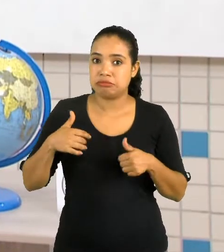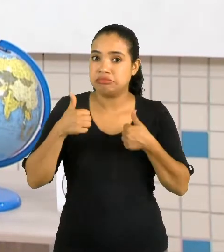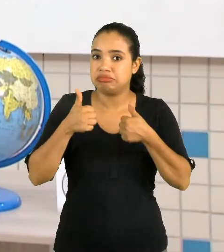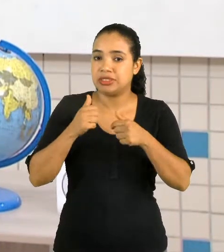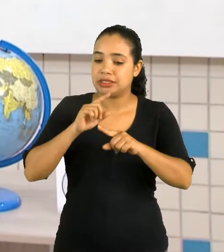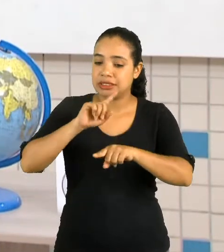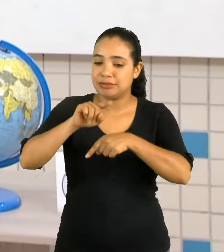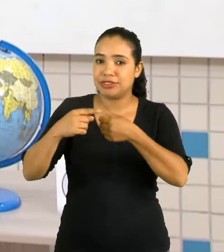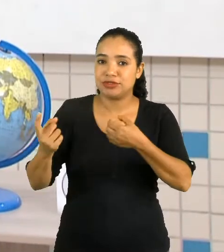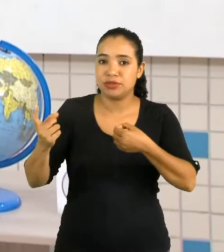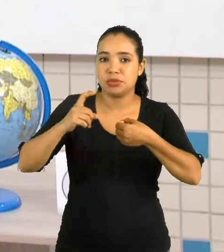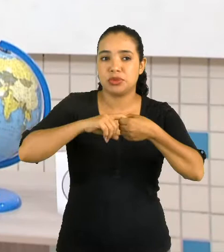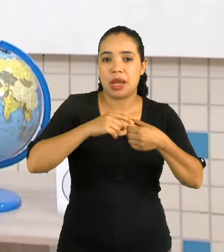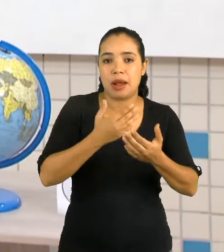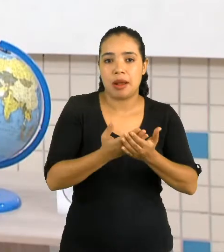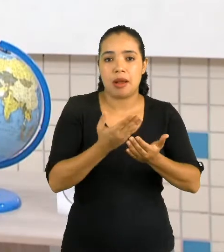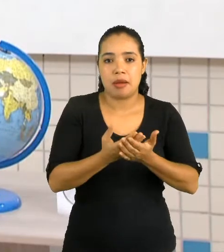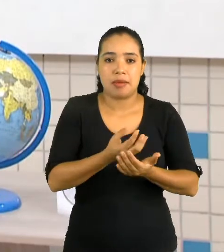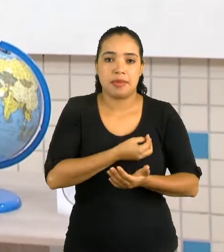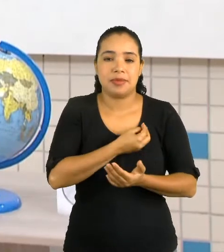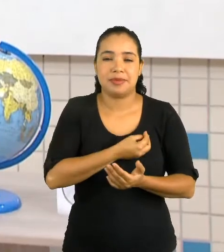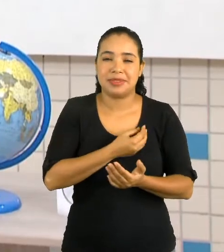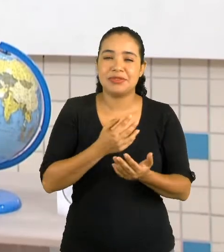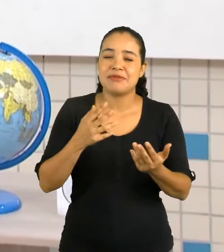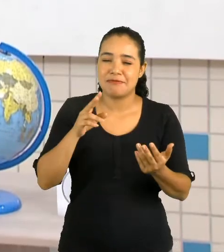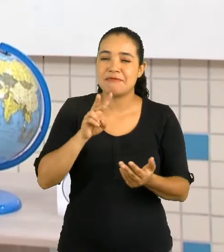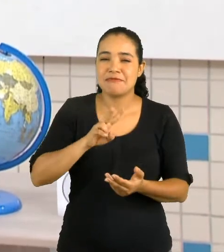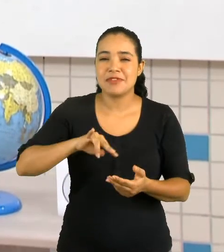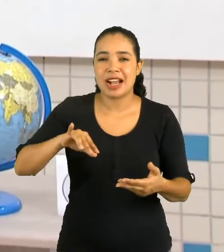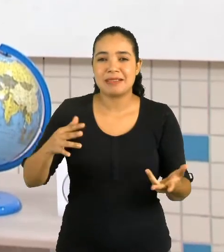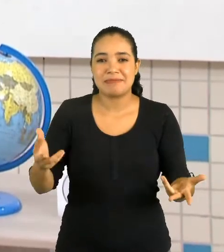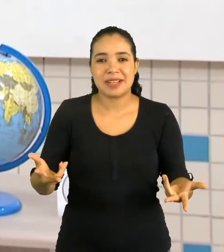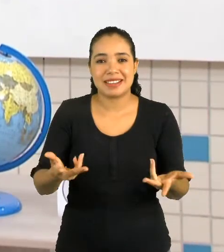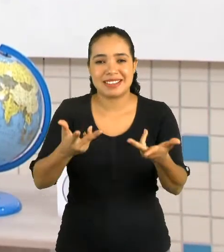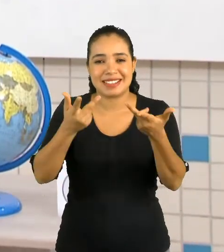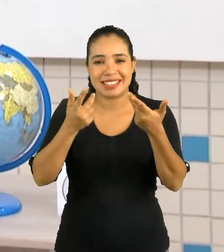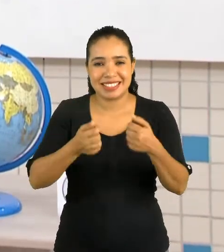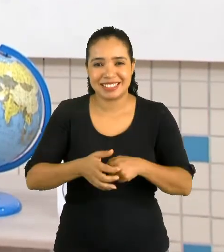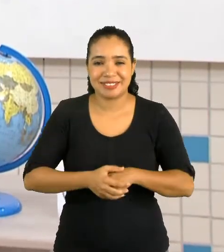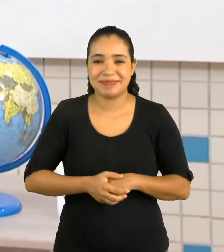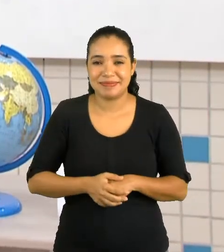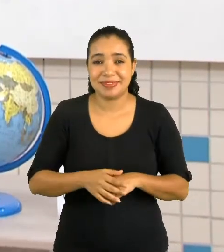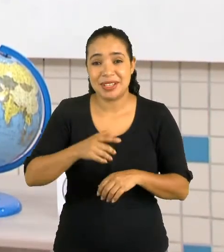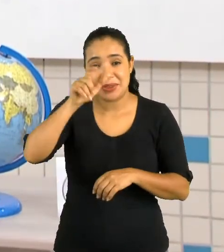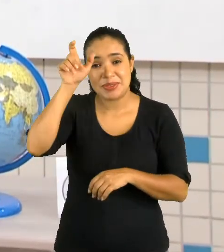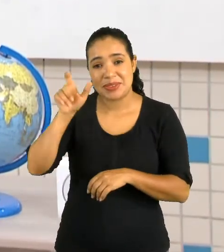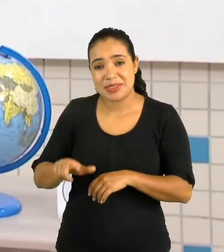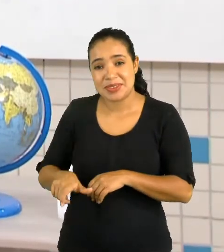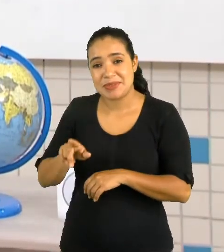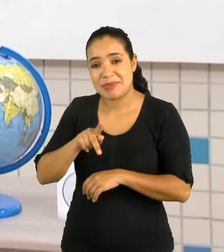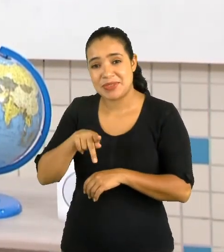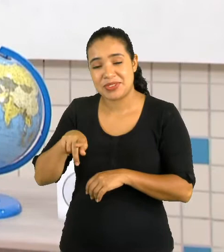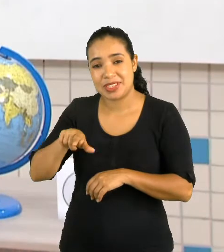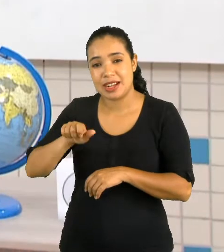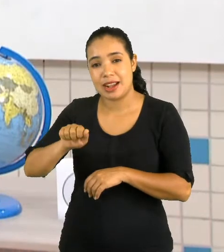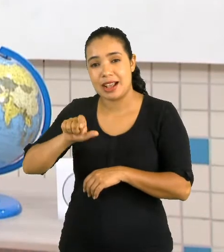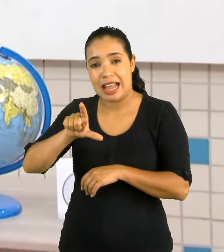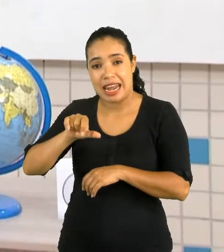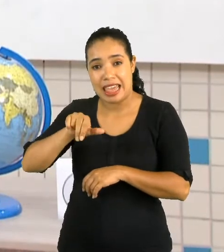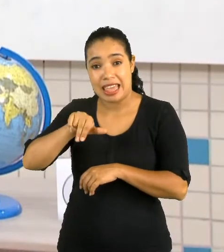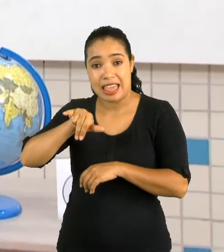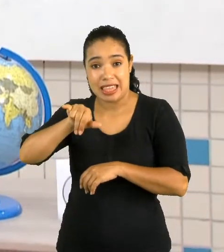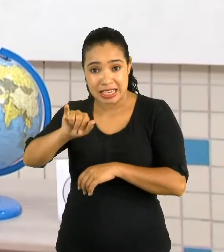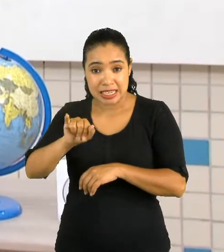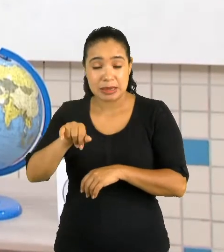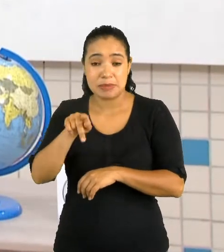presenciais. Vai ser uma maravilha! Eu sou a professora Aline, professora